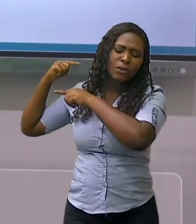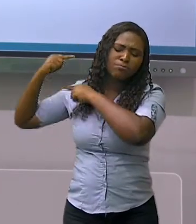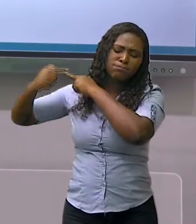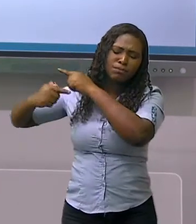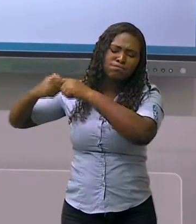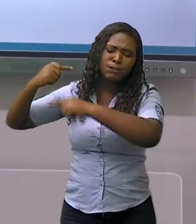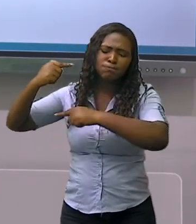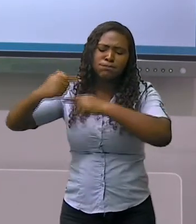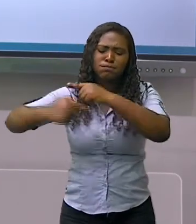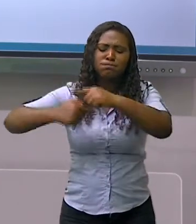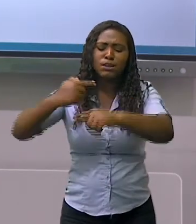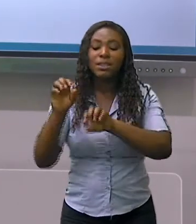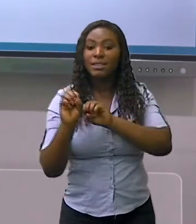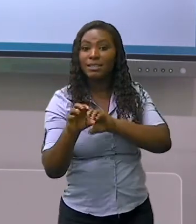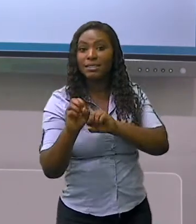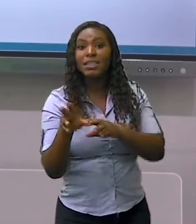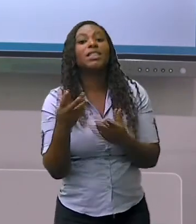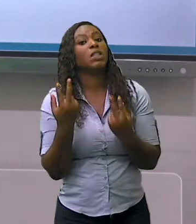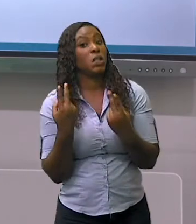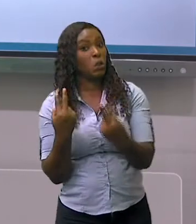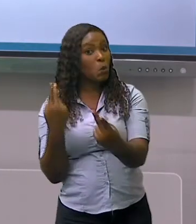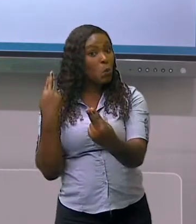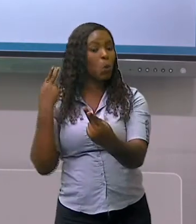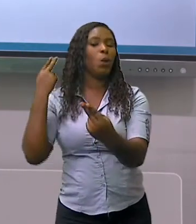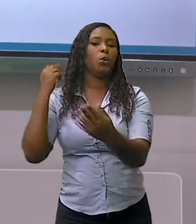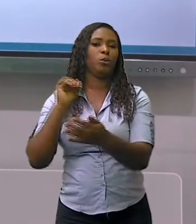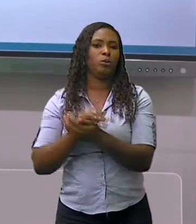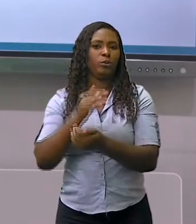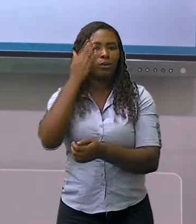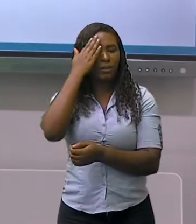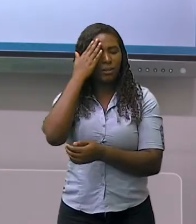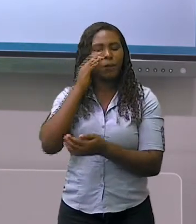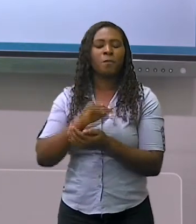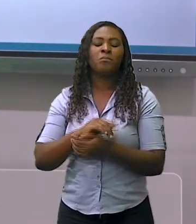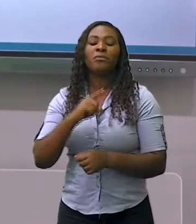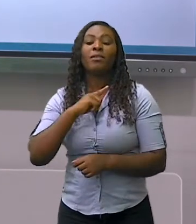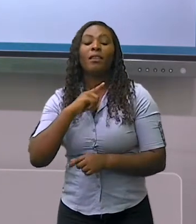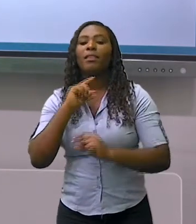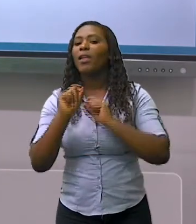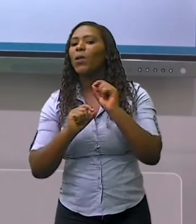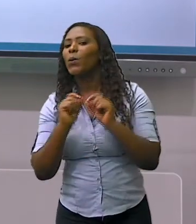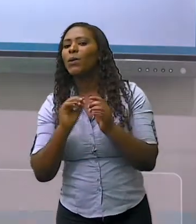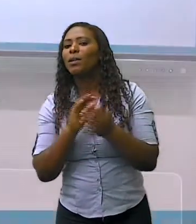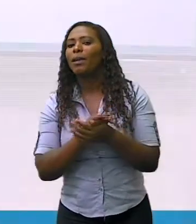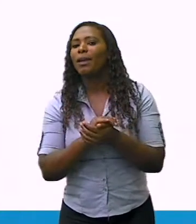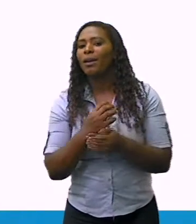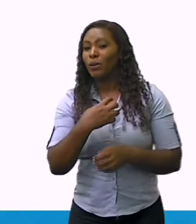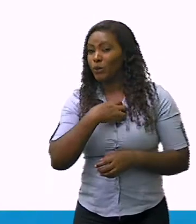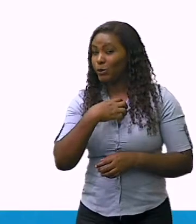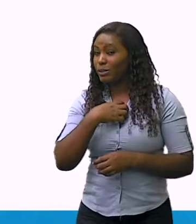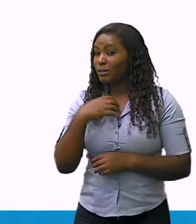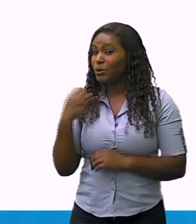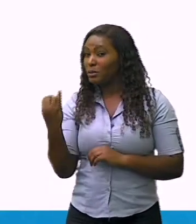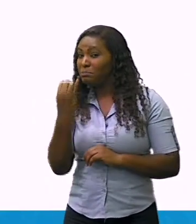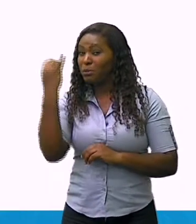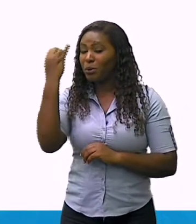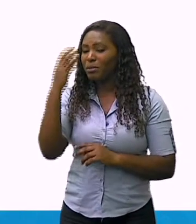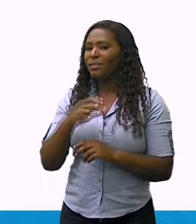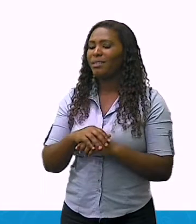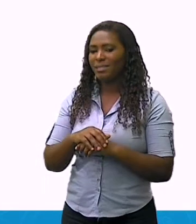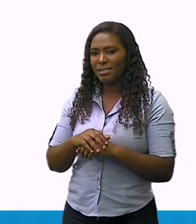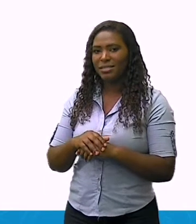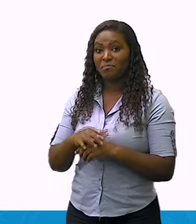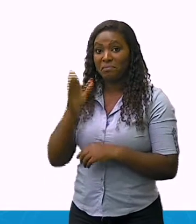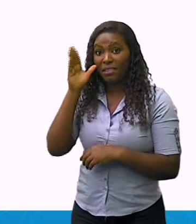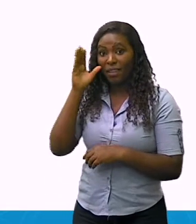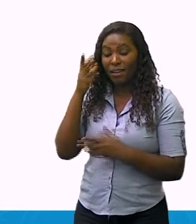marcas destas comunidades tradicionais são reveladas a partir das atividades de trabalho